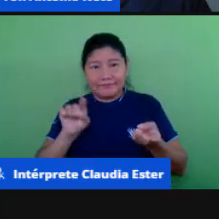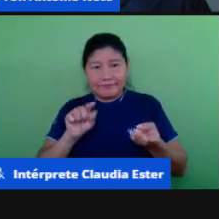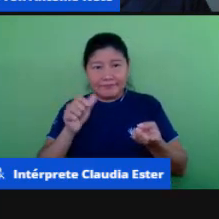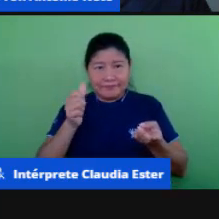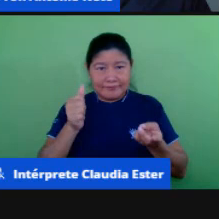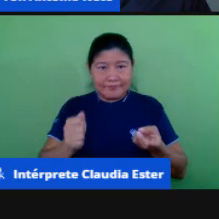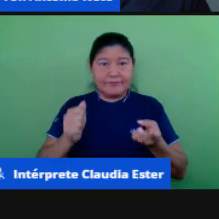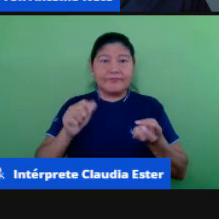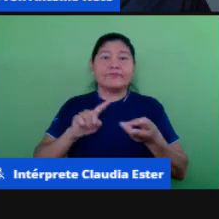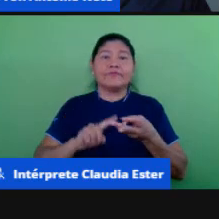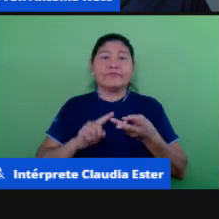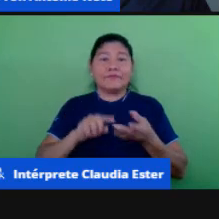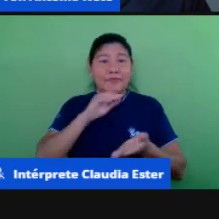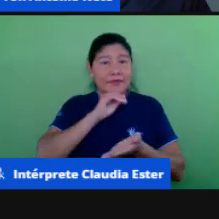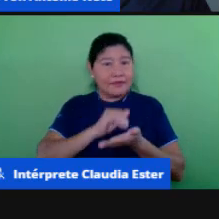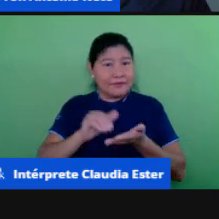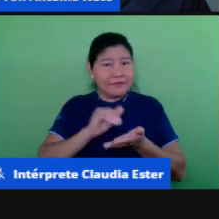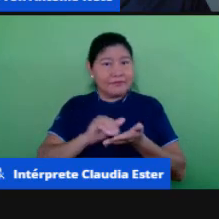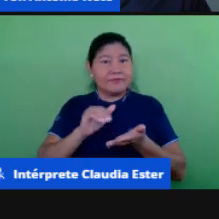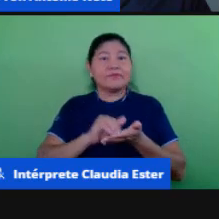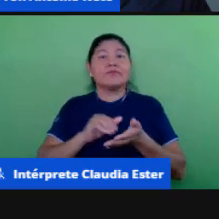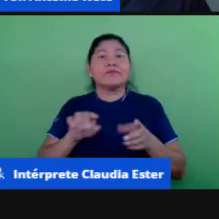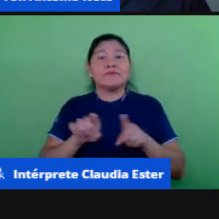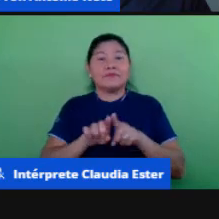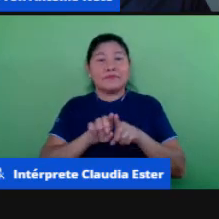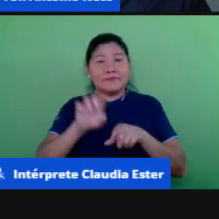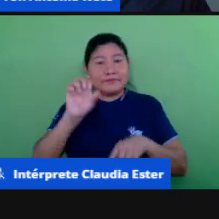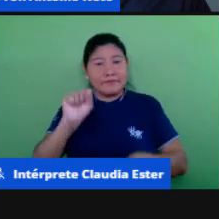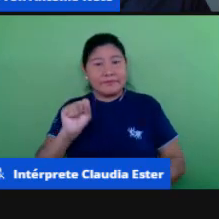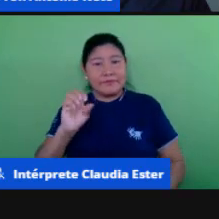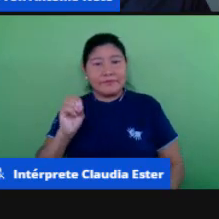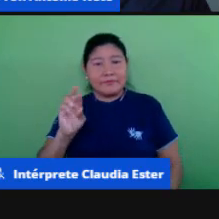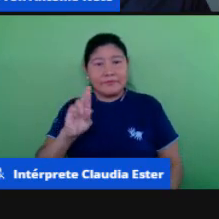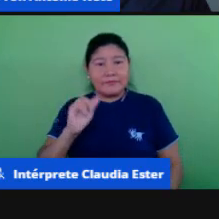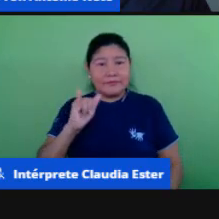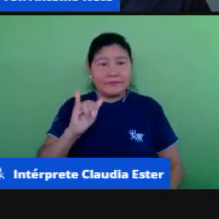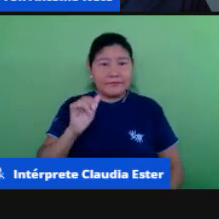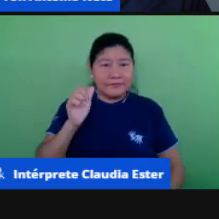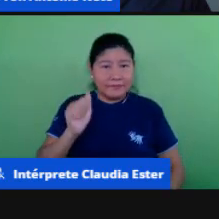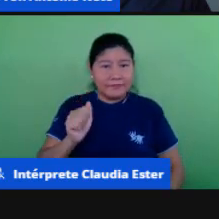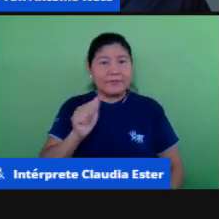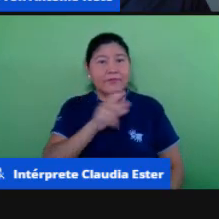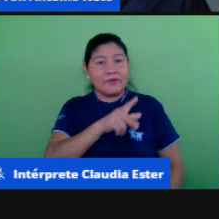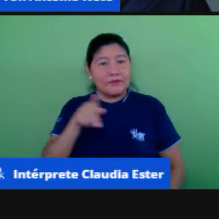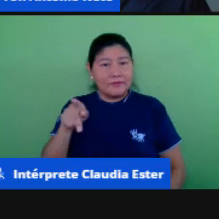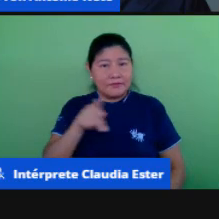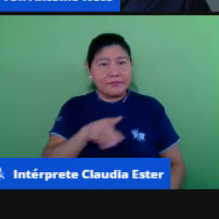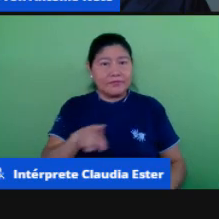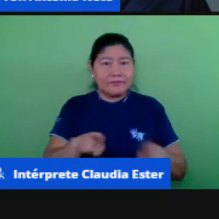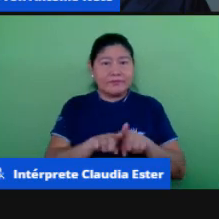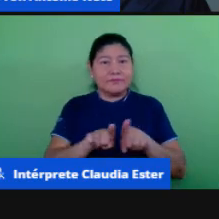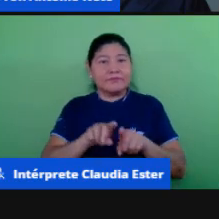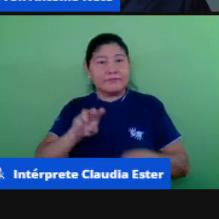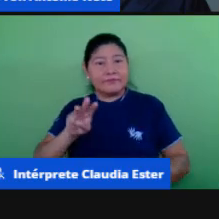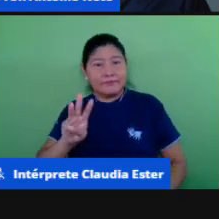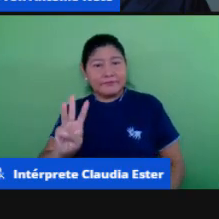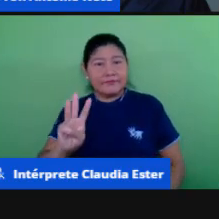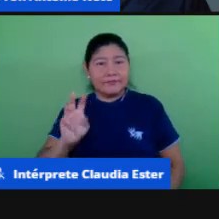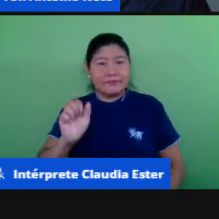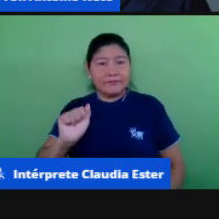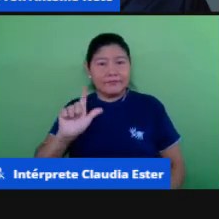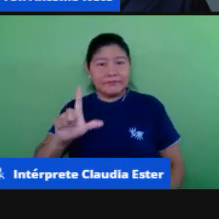secretária adjunta de educação, professora Soraya, ao professor doutor Valdi Leonel, nosso